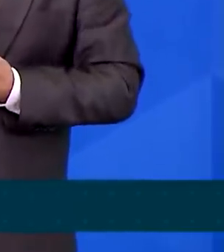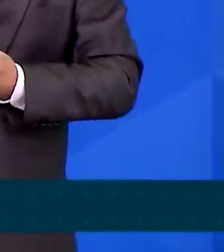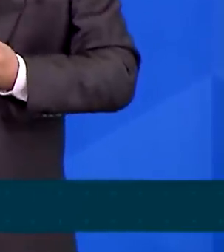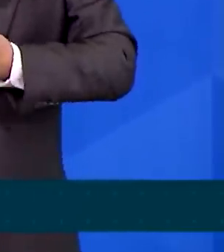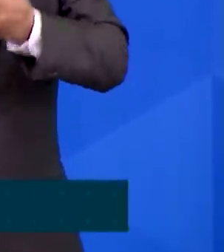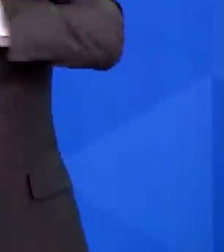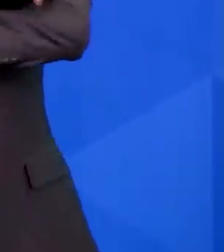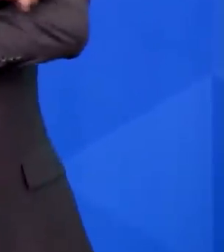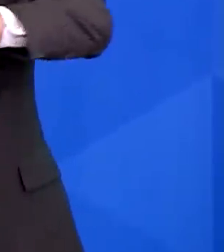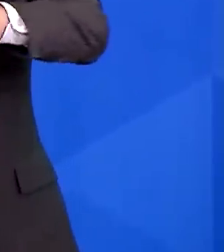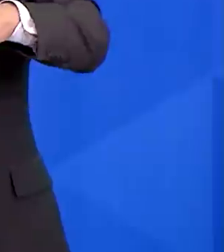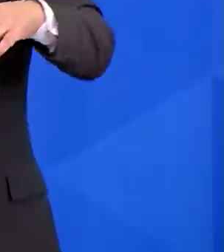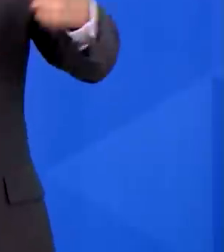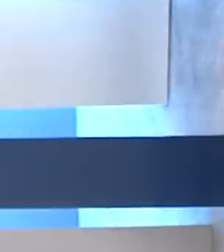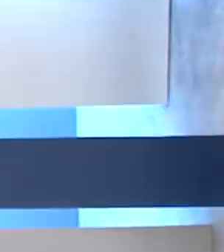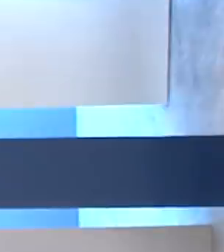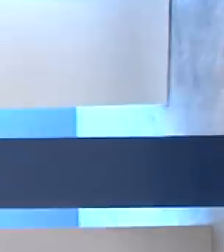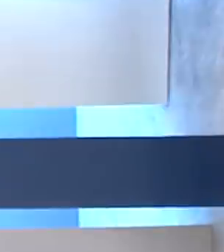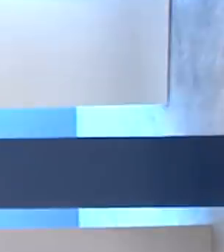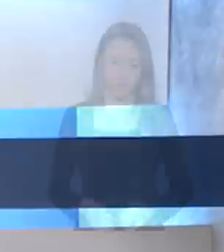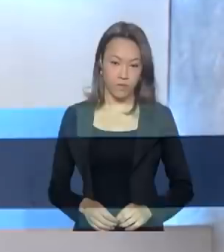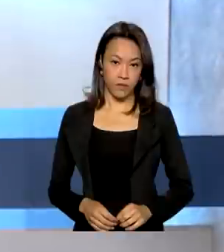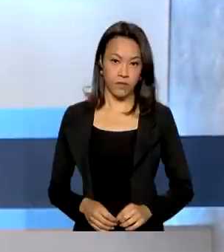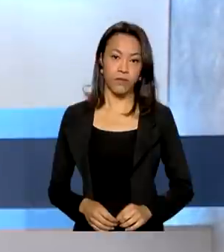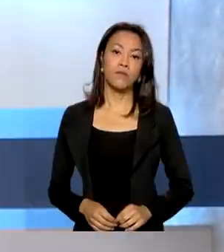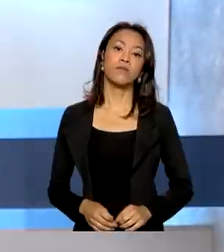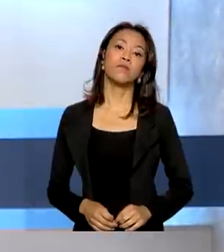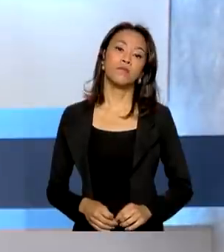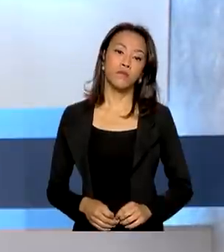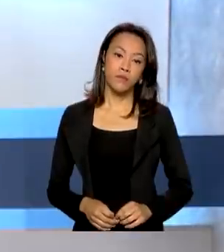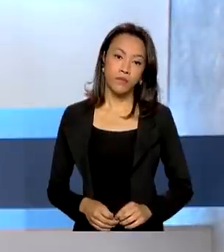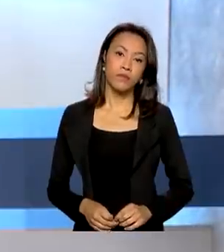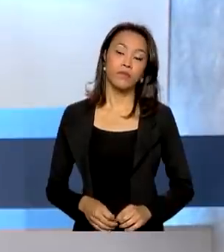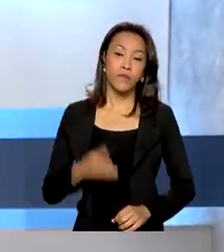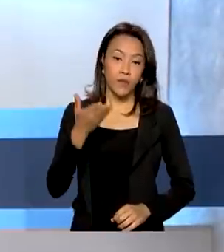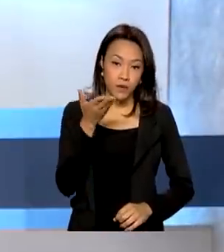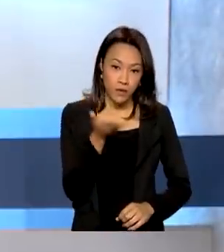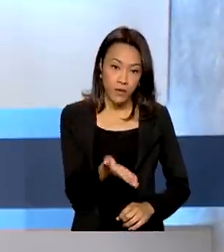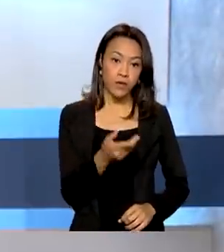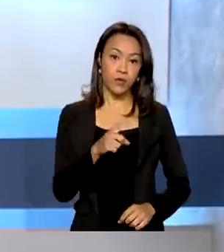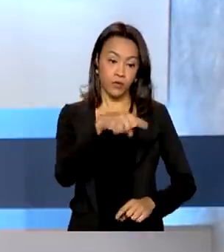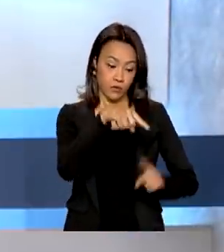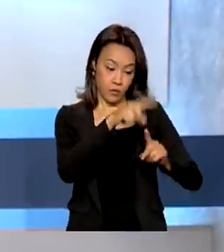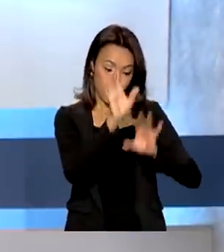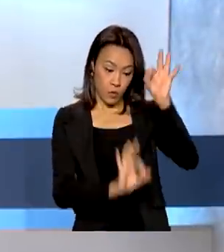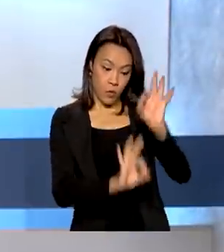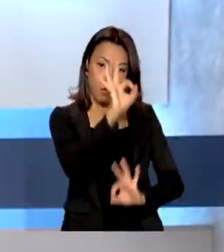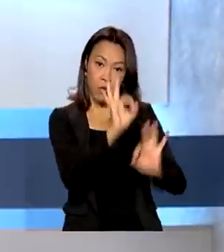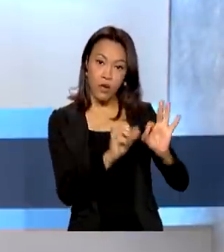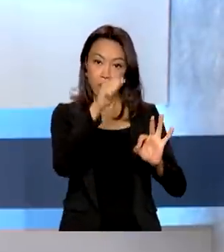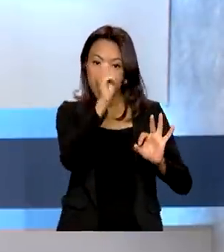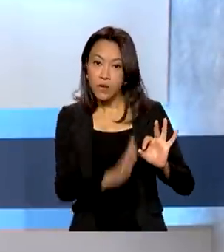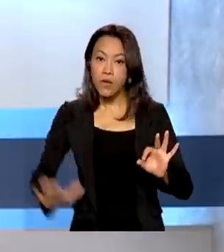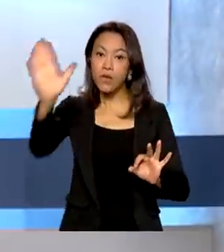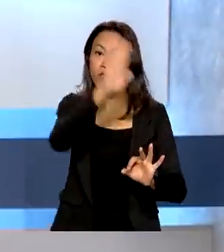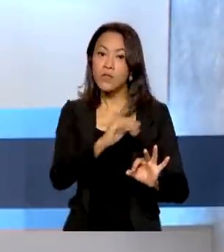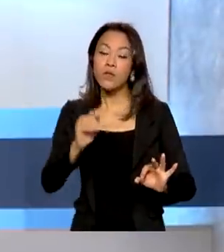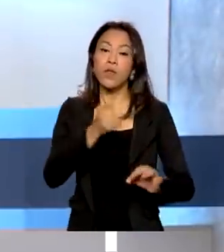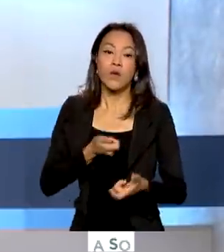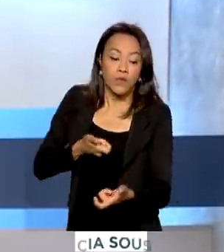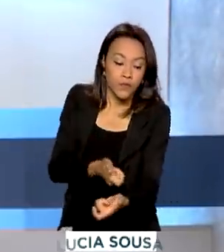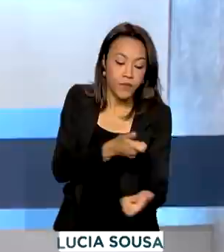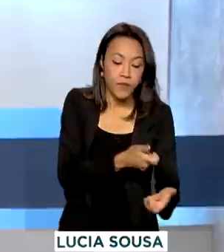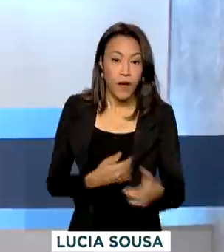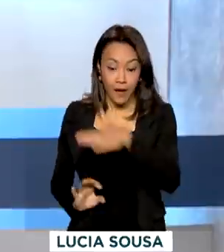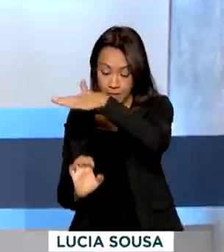eficiente e competitivo. Agora! Como parte do Plano Nacional de Fertilizantes, a Embrapa